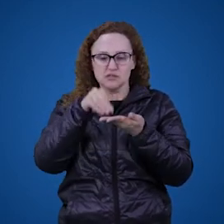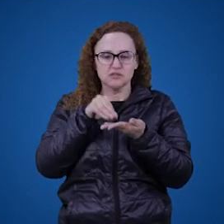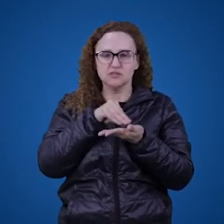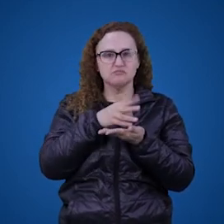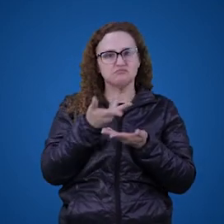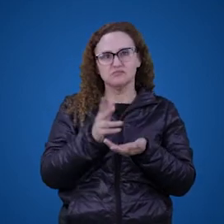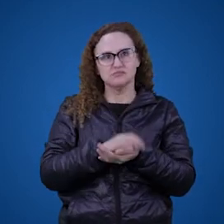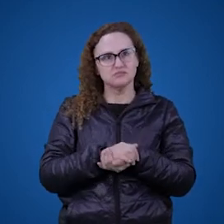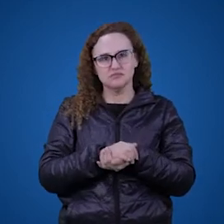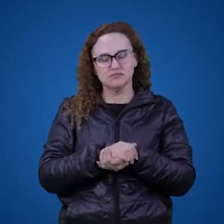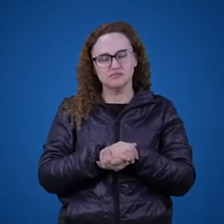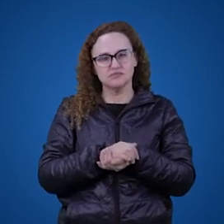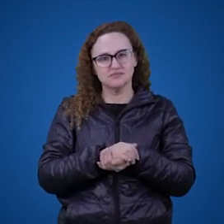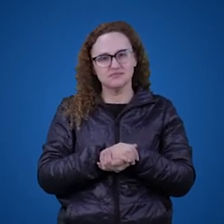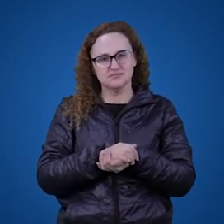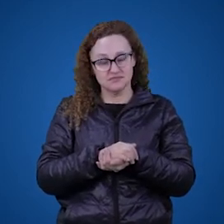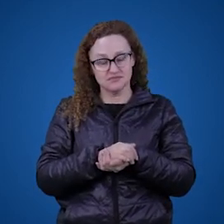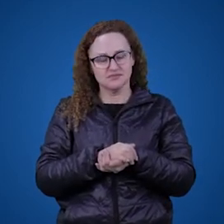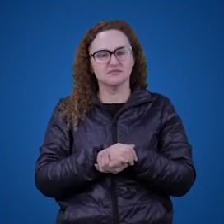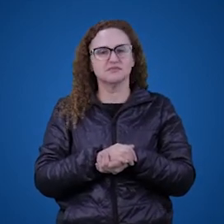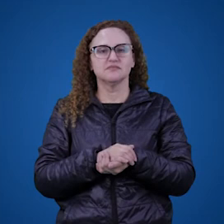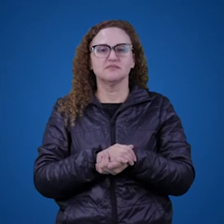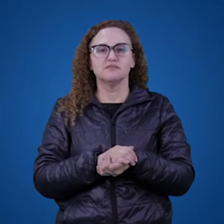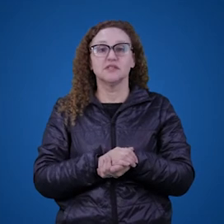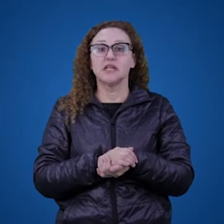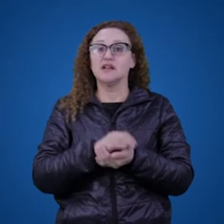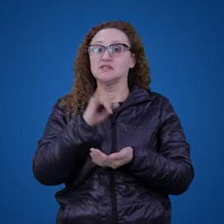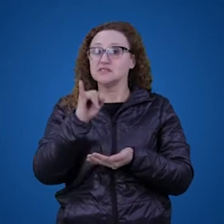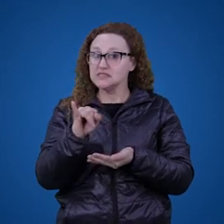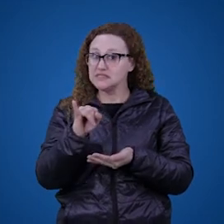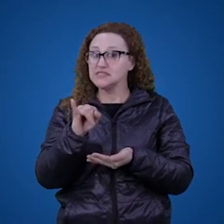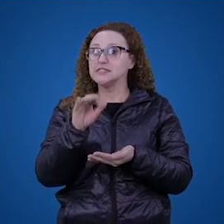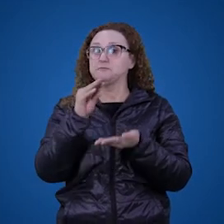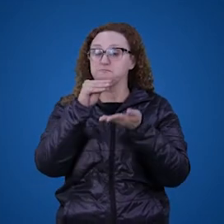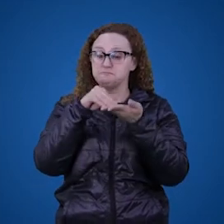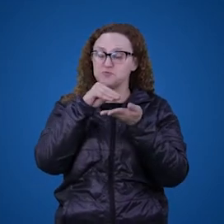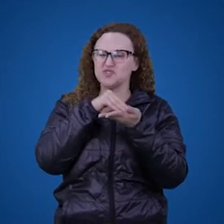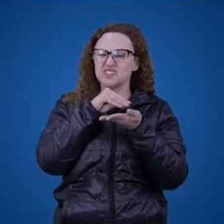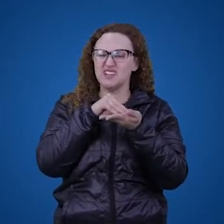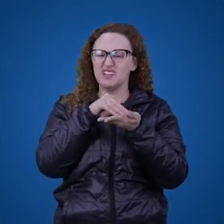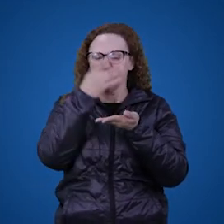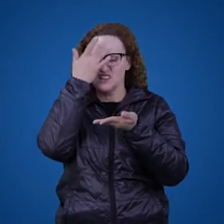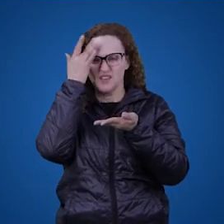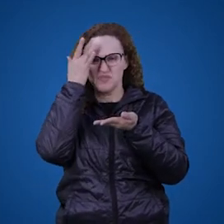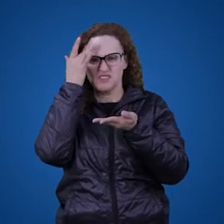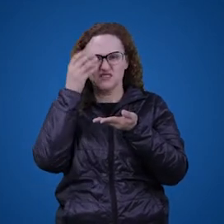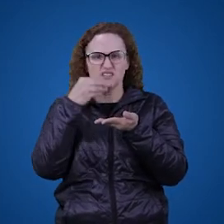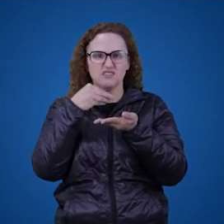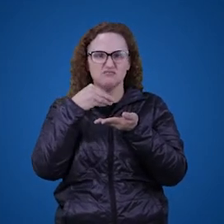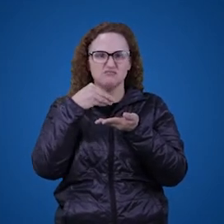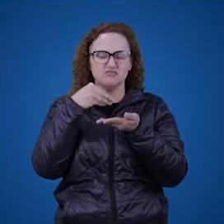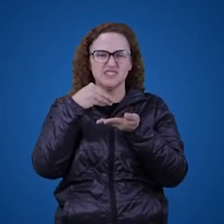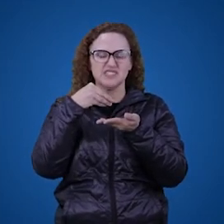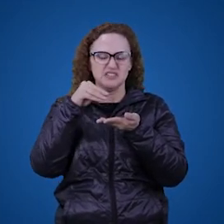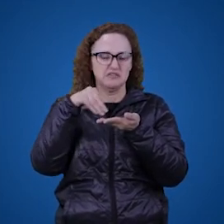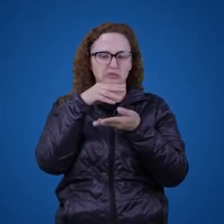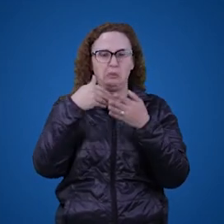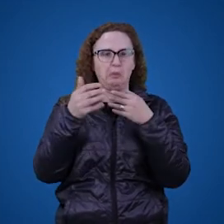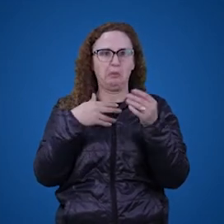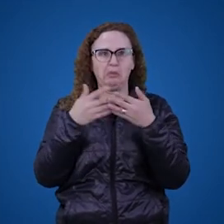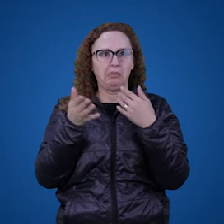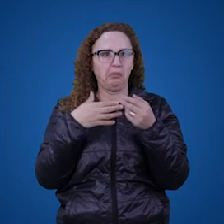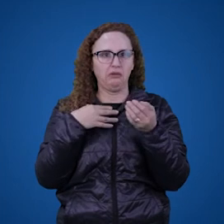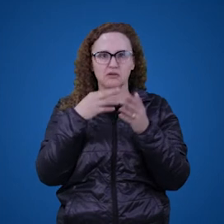jogo algum de todo em todo. Se eu for jogar xadrez com uma pessoa e ela começa a mexer as peças do jeito que